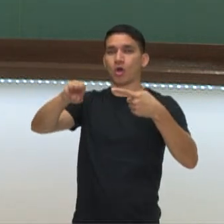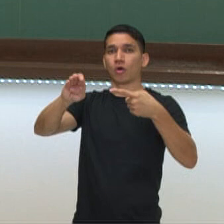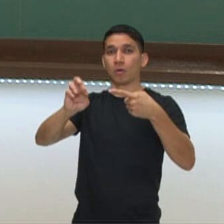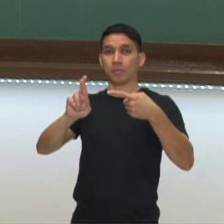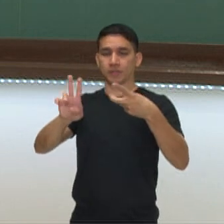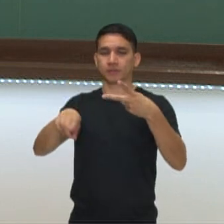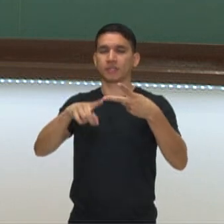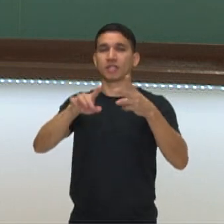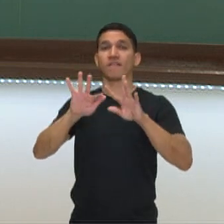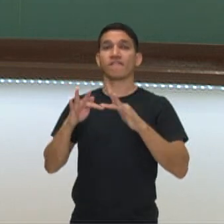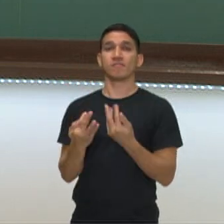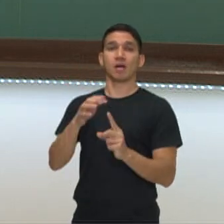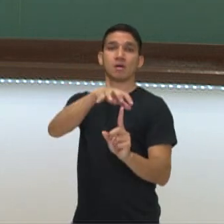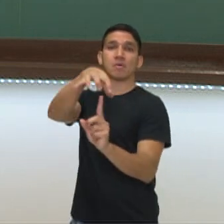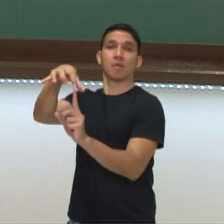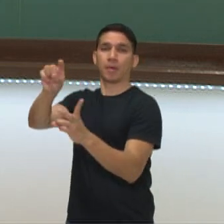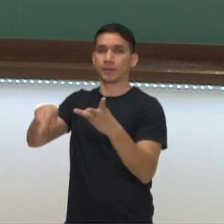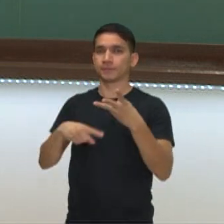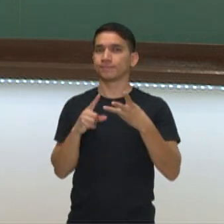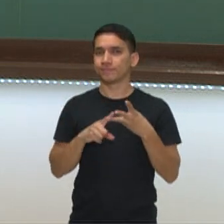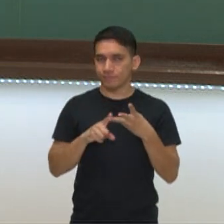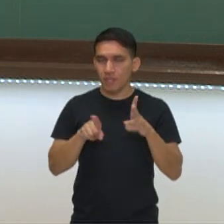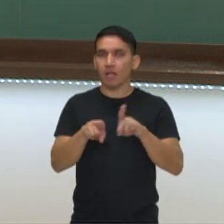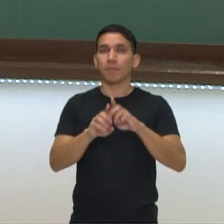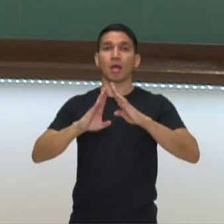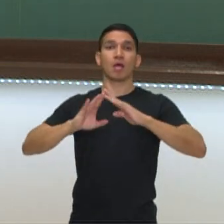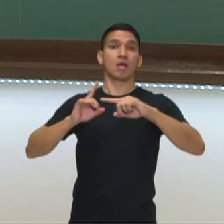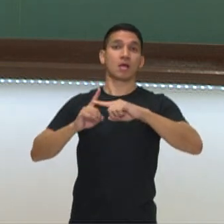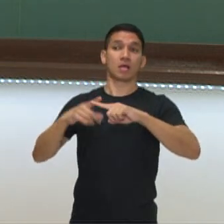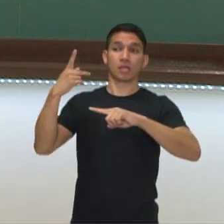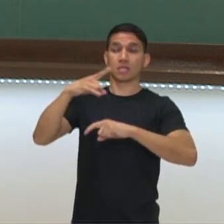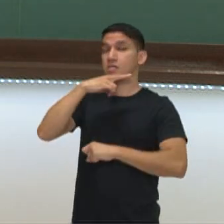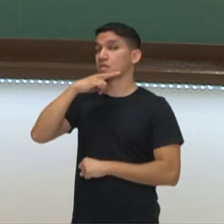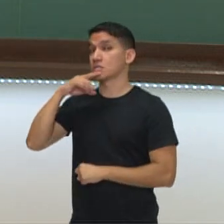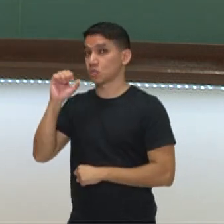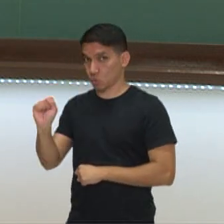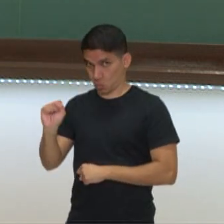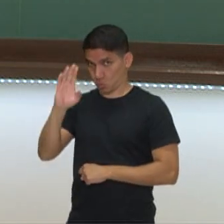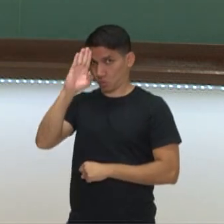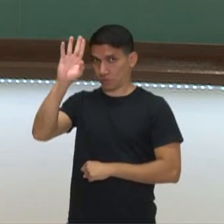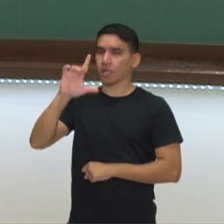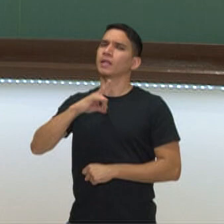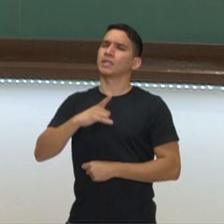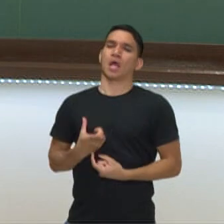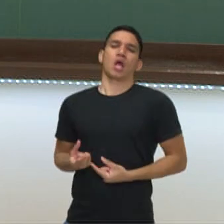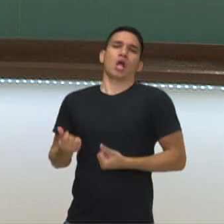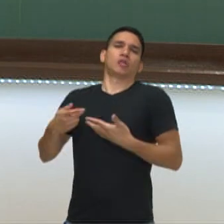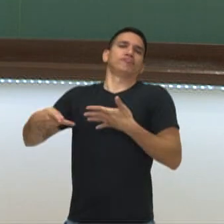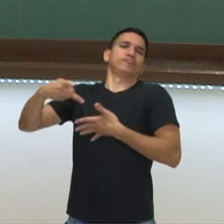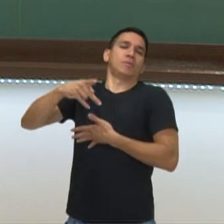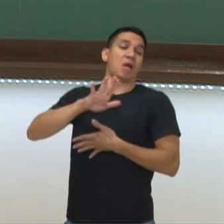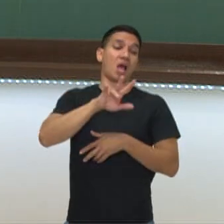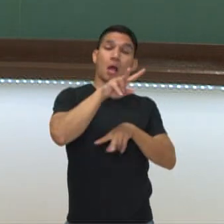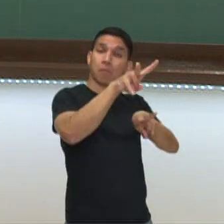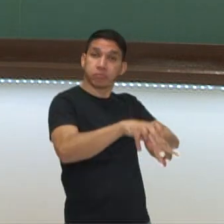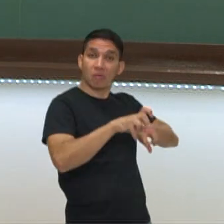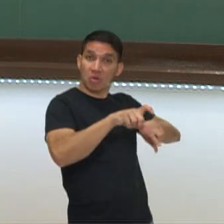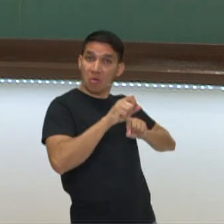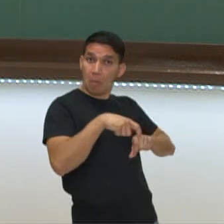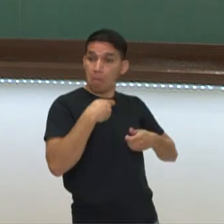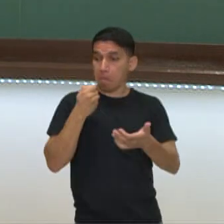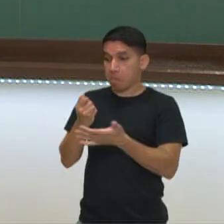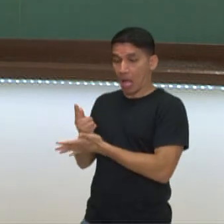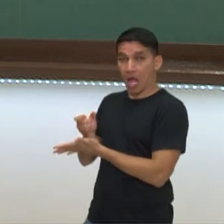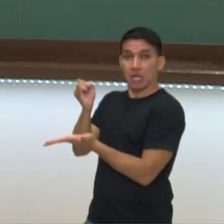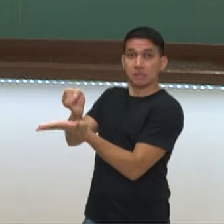à família real, à igreja ortodoxa russa e que tinham privilégios ainda. Já a população rural pagava altos